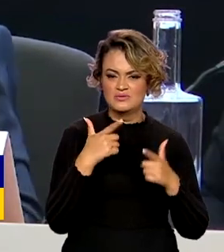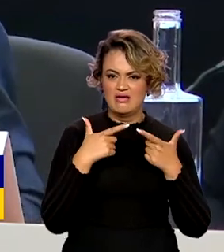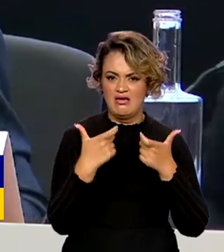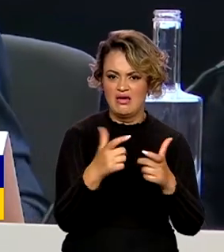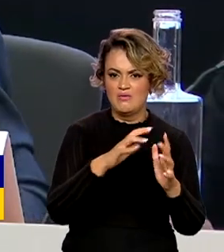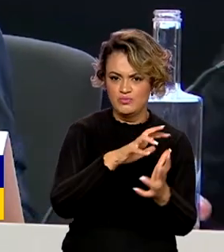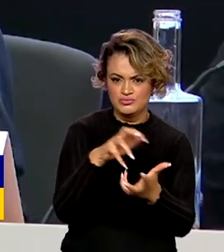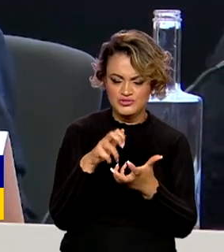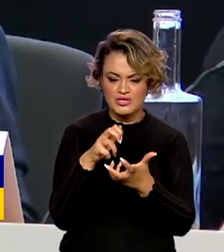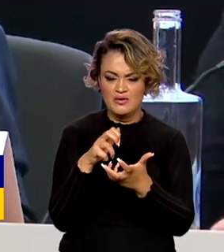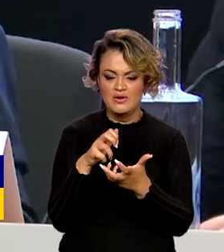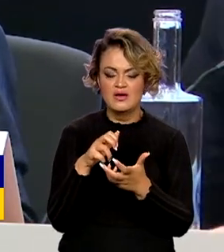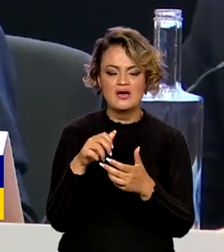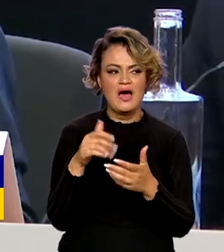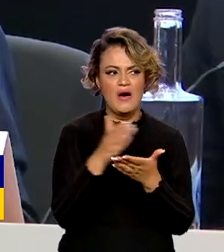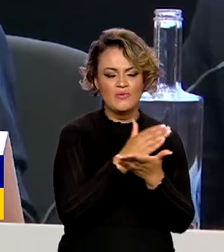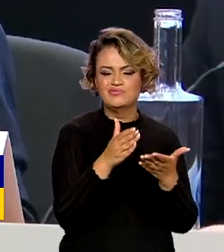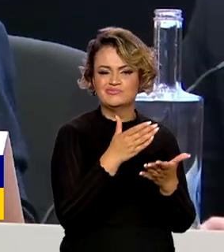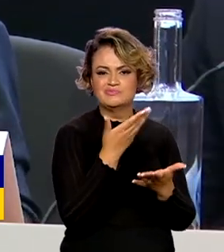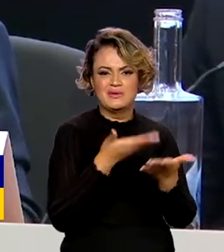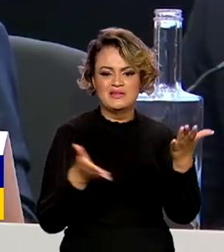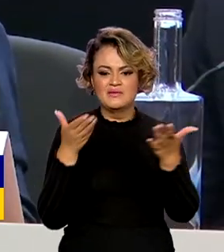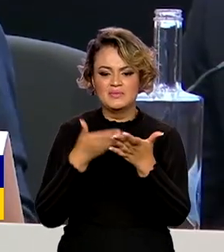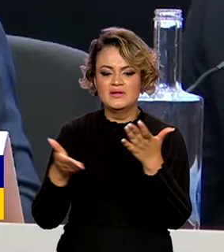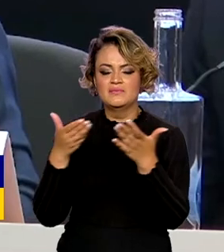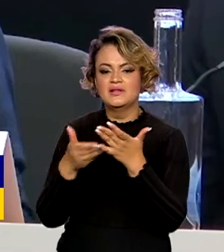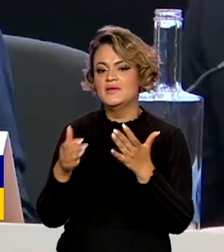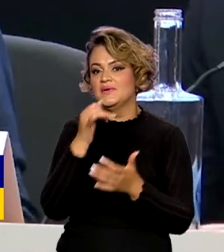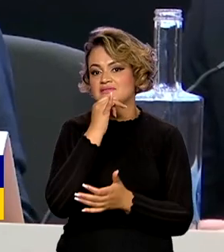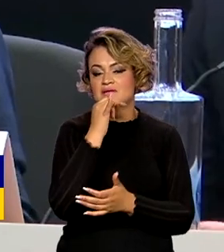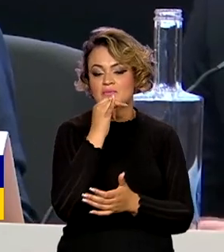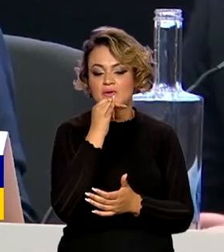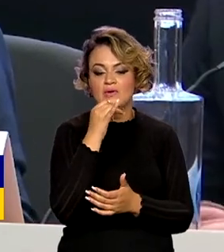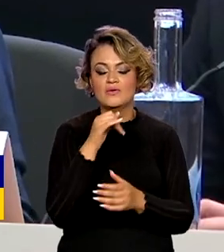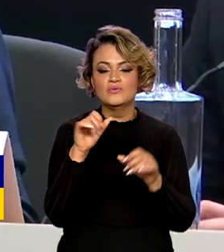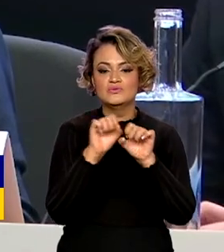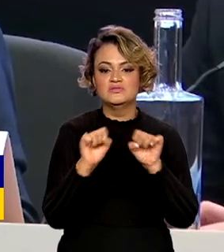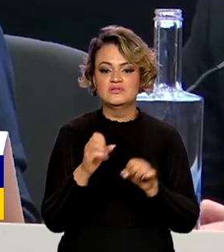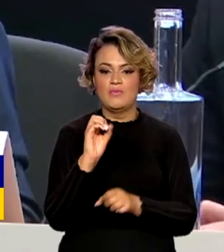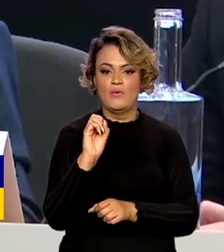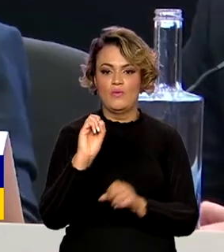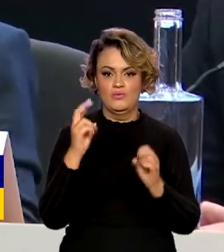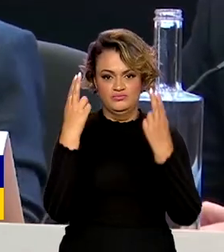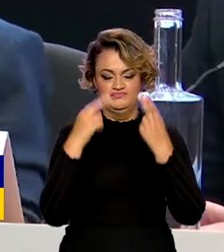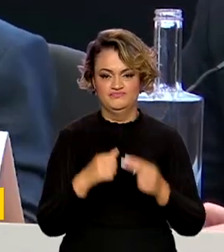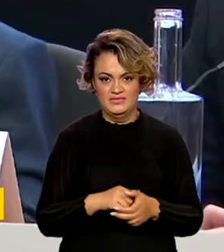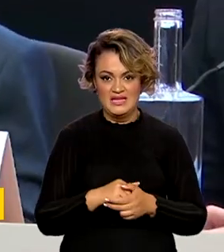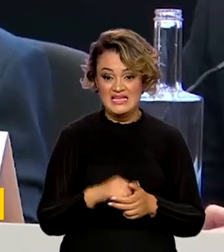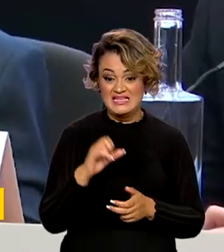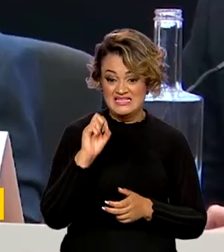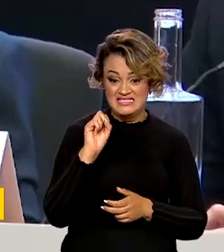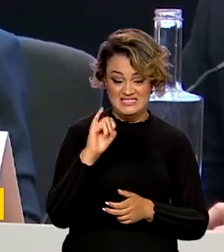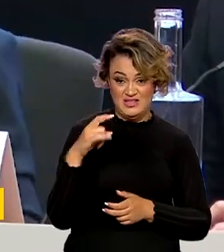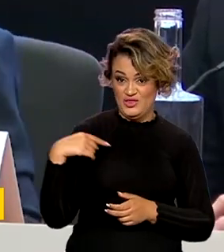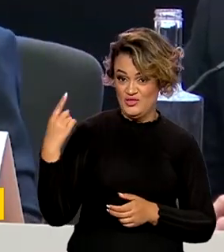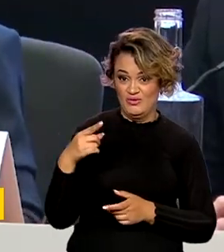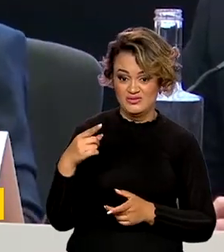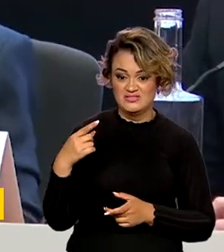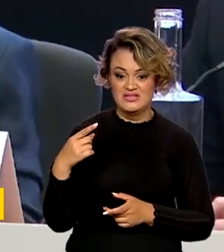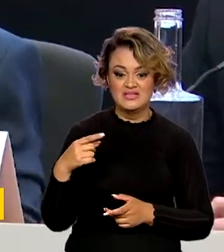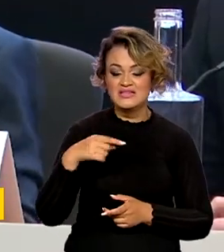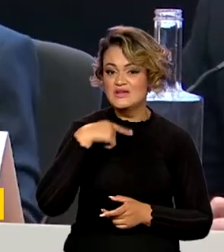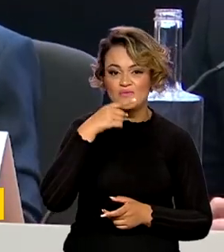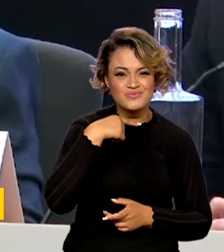em larga medida, perderam a funcionalidade. Aí me refiro, por exemplo, ao próprio sistema ONU. E se nós não formos capazes